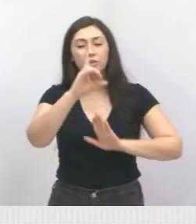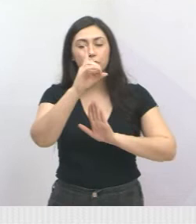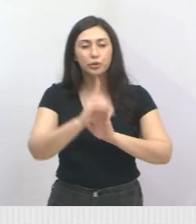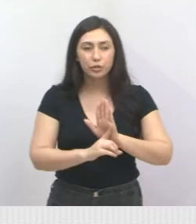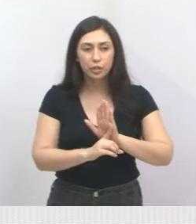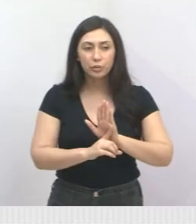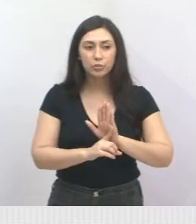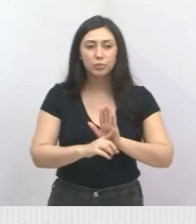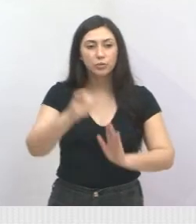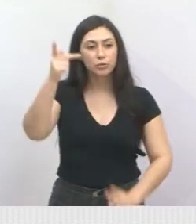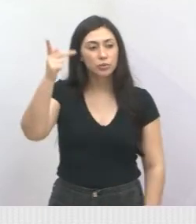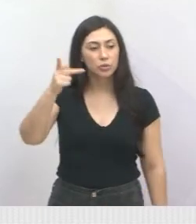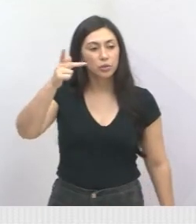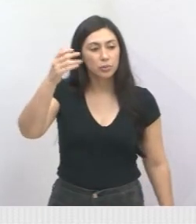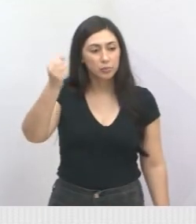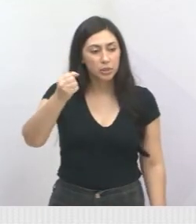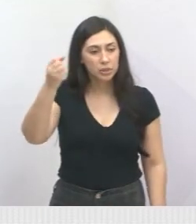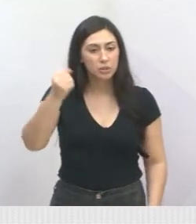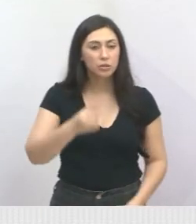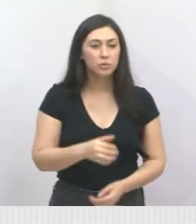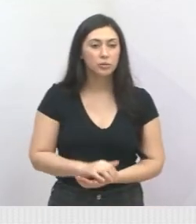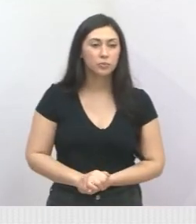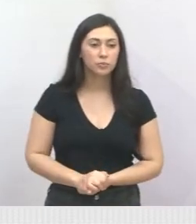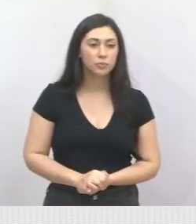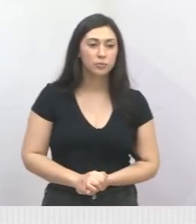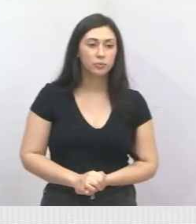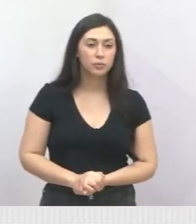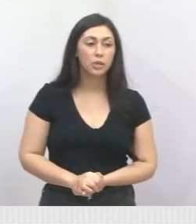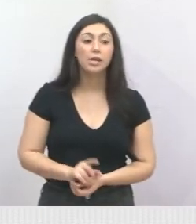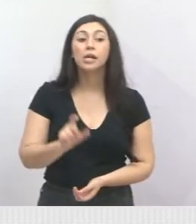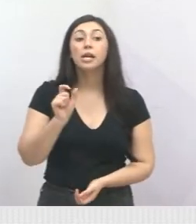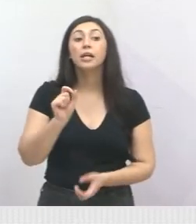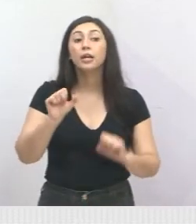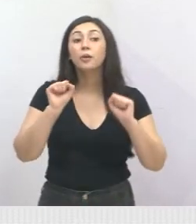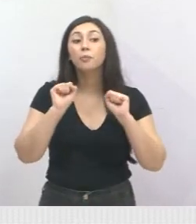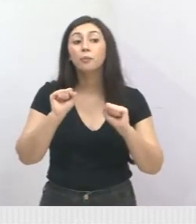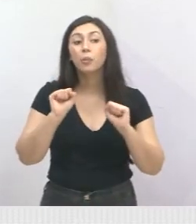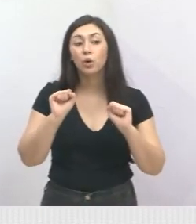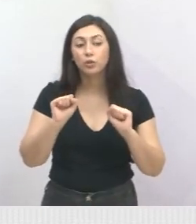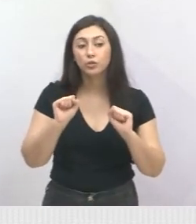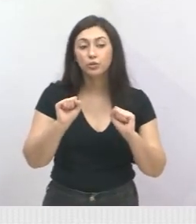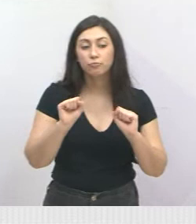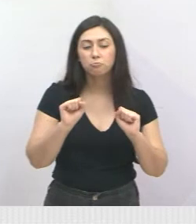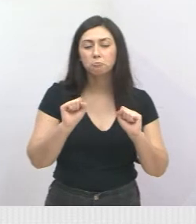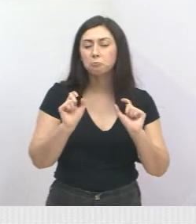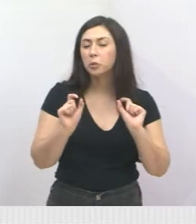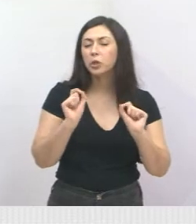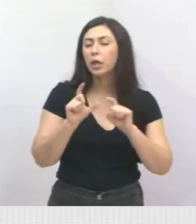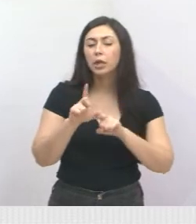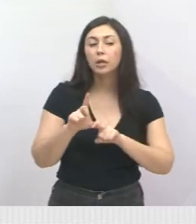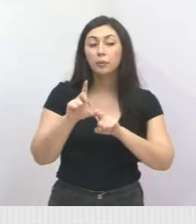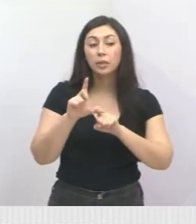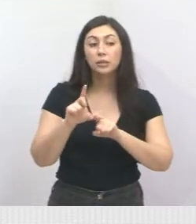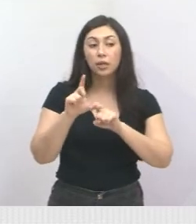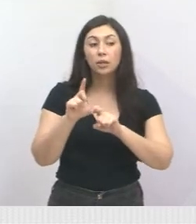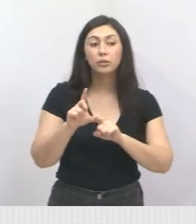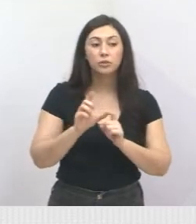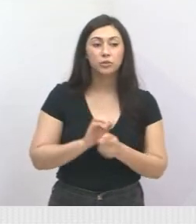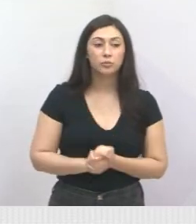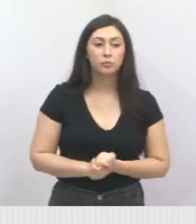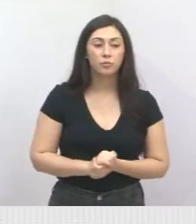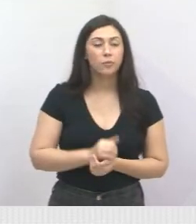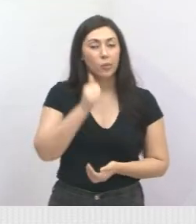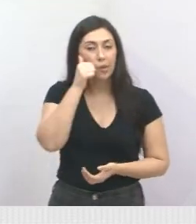previdenciária. Próximo. Quem pode utilizar esse serviço? Quem são os dependentes? Obviamente é o